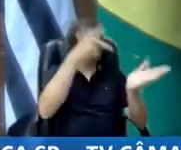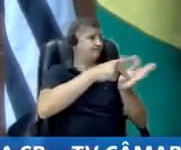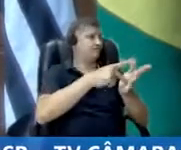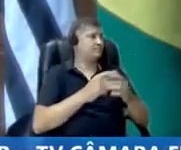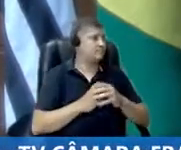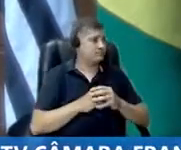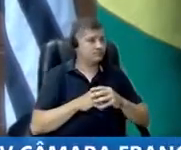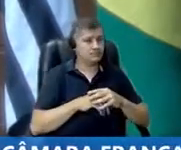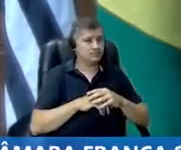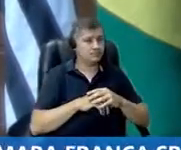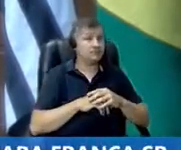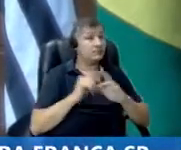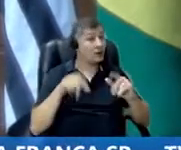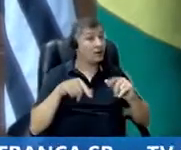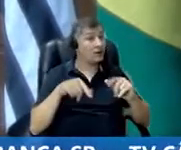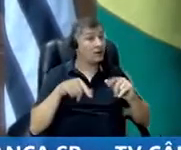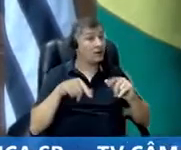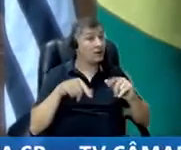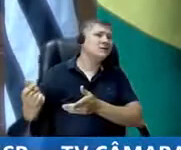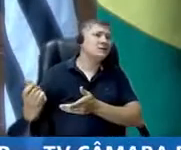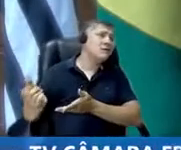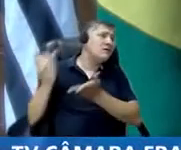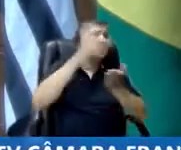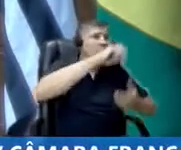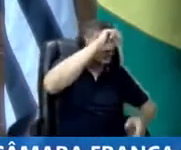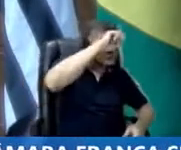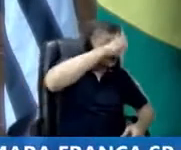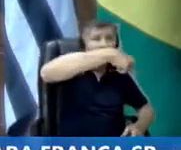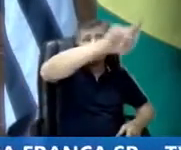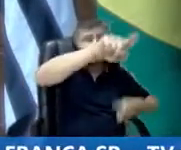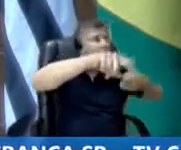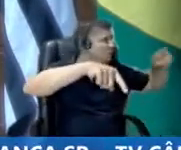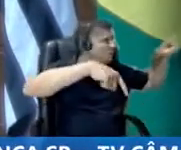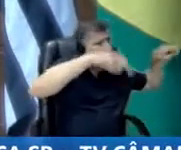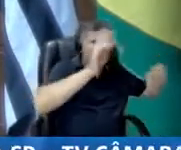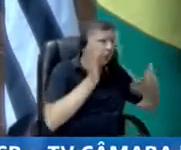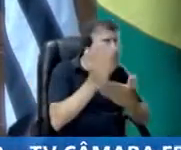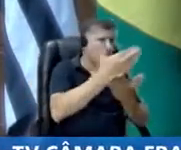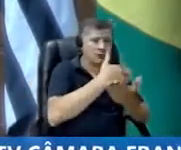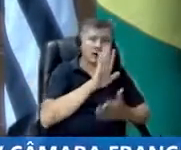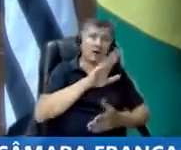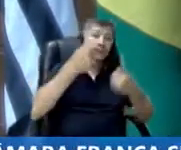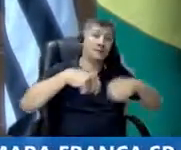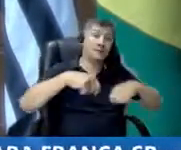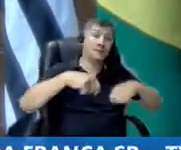porque vai dividido para, manda para Santa Casa, manda para Alancareca, manda para outro, eu acho que nós temos que ter